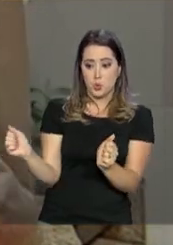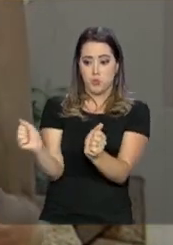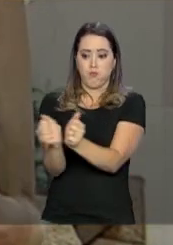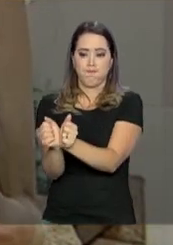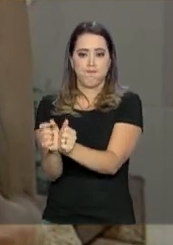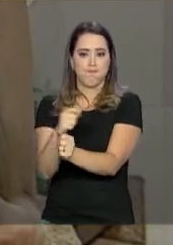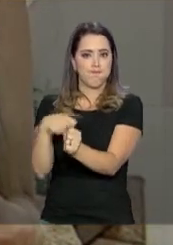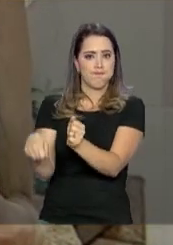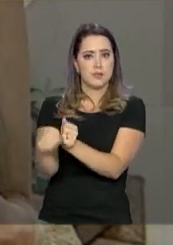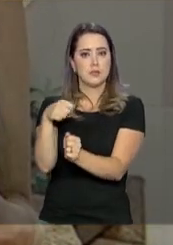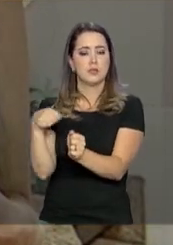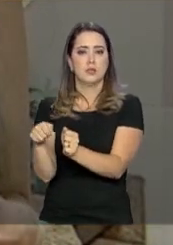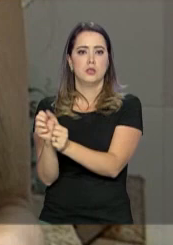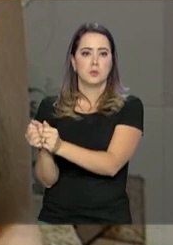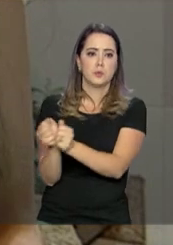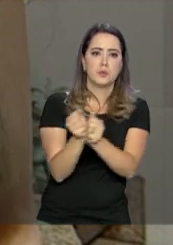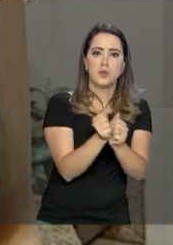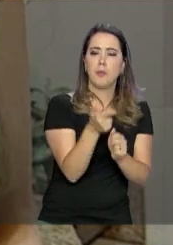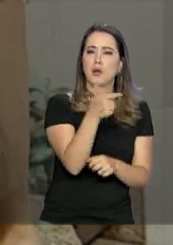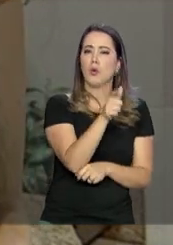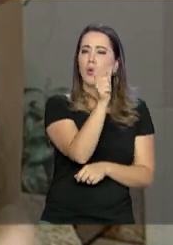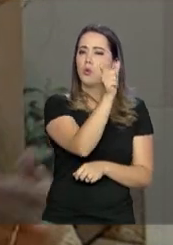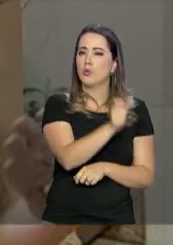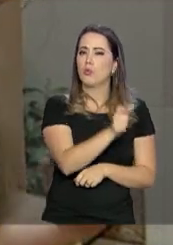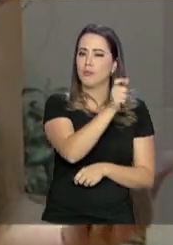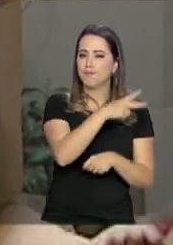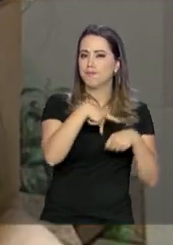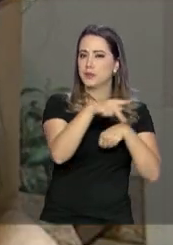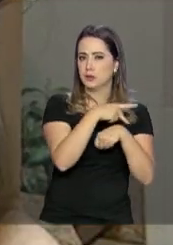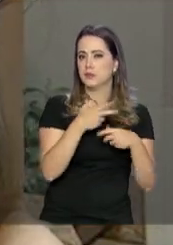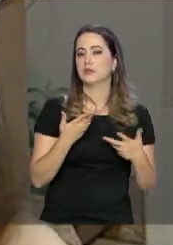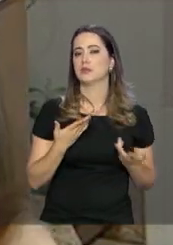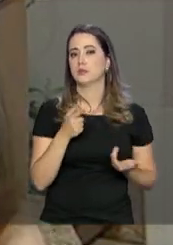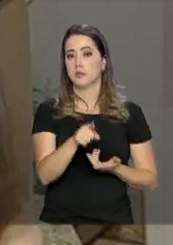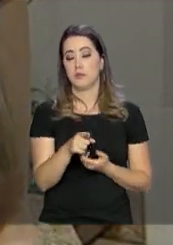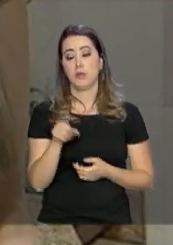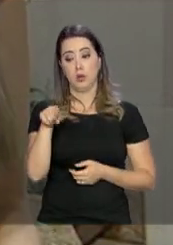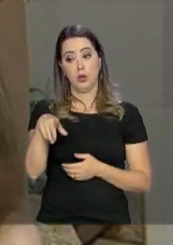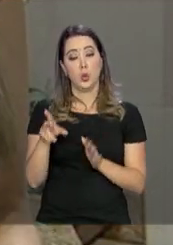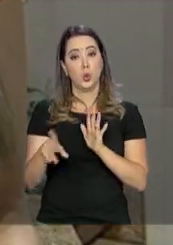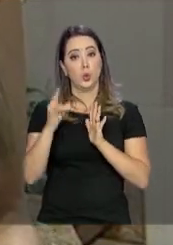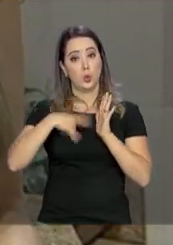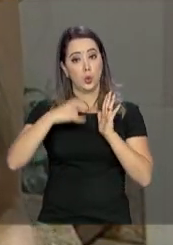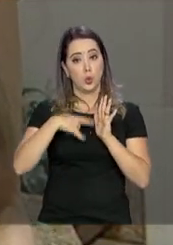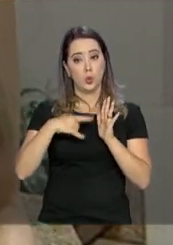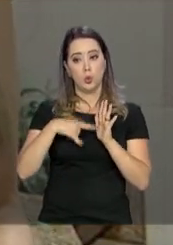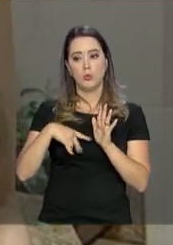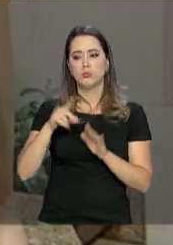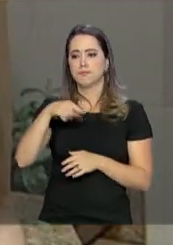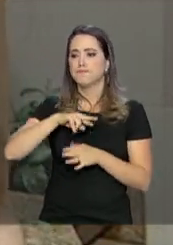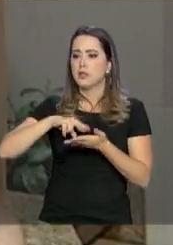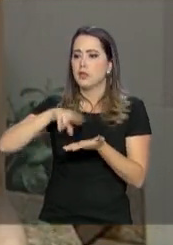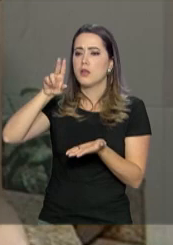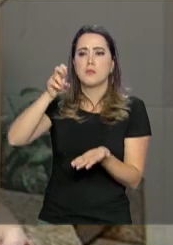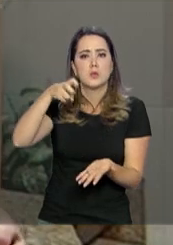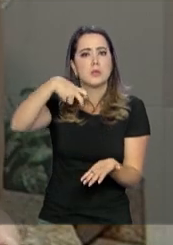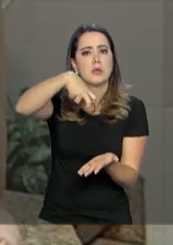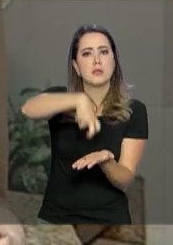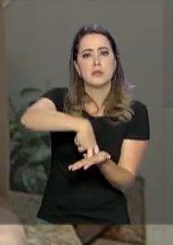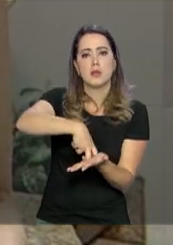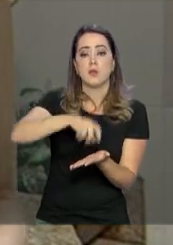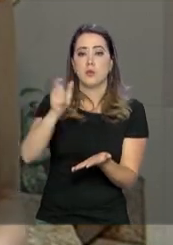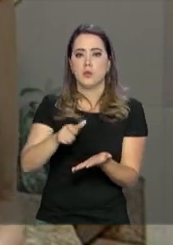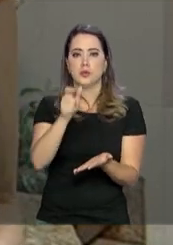mais rígido o combate a essa prática. O documento responsabiliza os culpados e também protege as populações vulneráveis, como